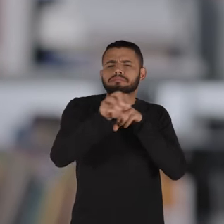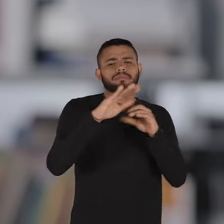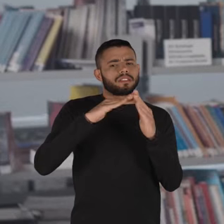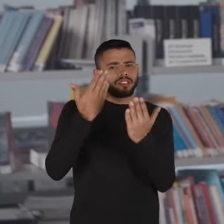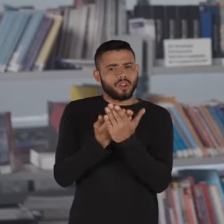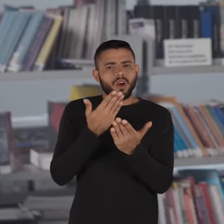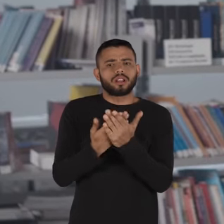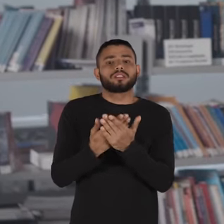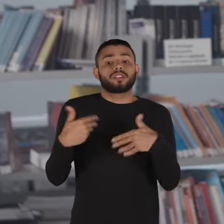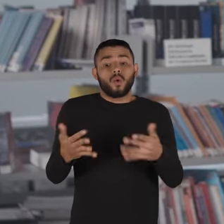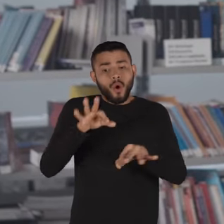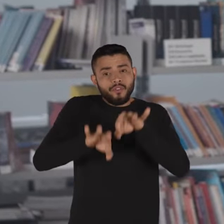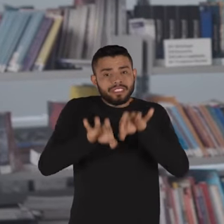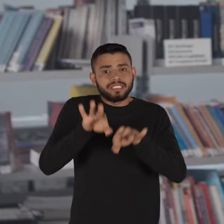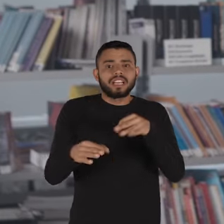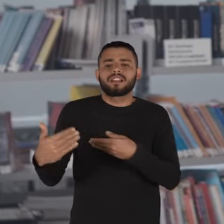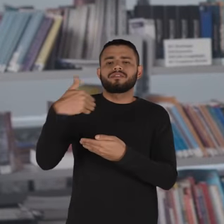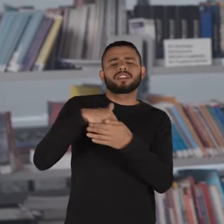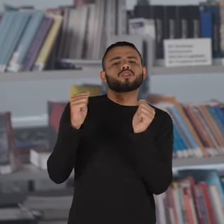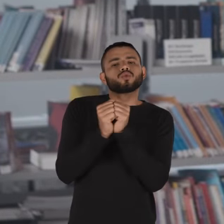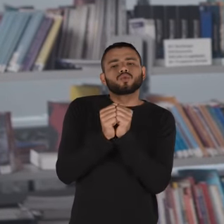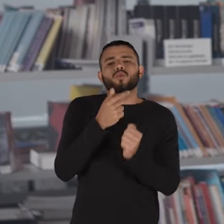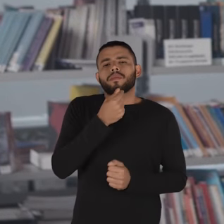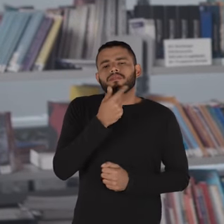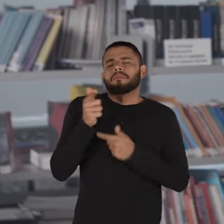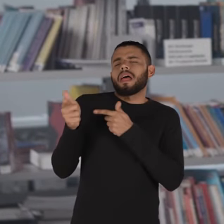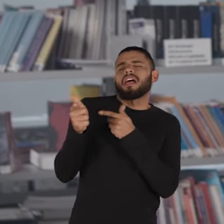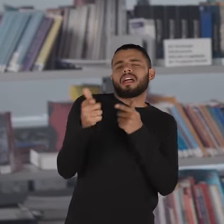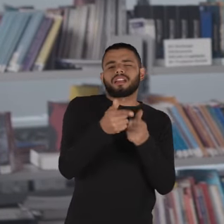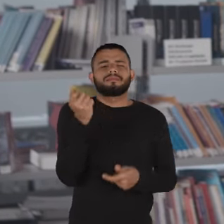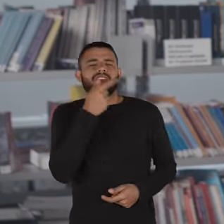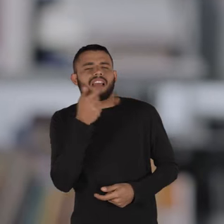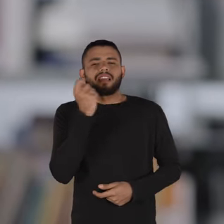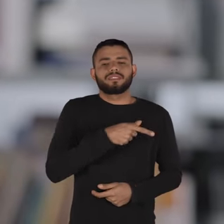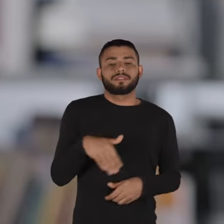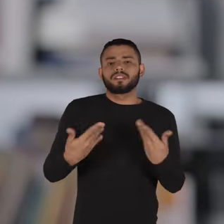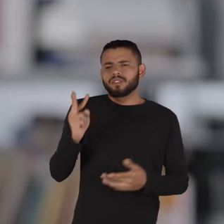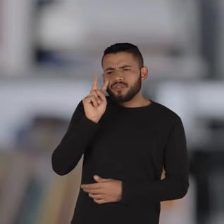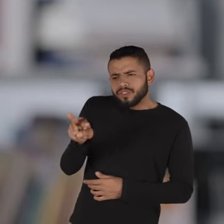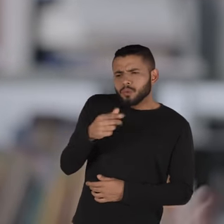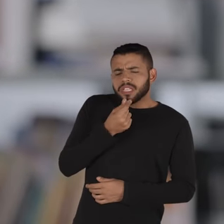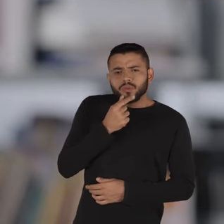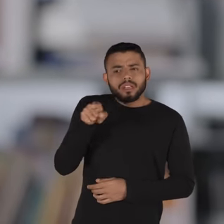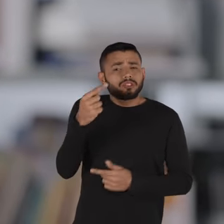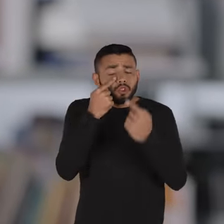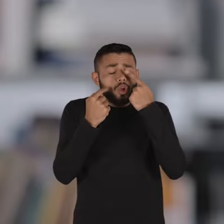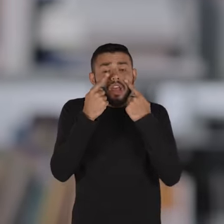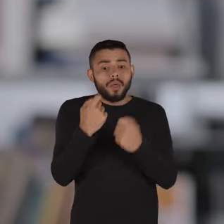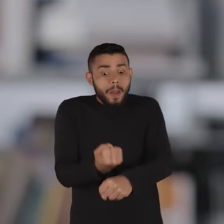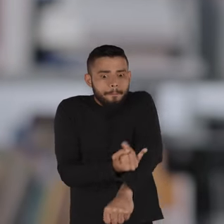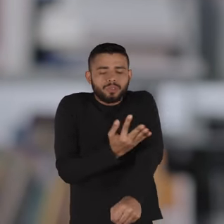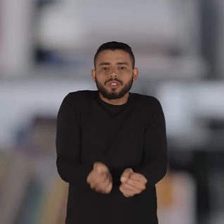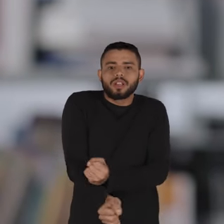na escola. Com as oficinas, ele vinha para acompanhar os amigos e ficar tirando sarro, né? E esse menino, quando eu olhei, ele estava chorando,